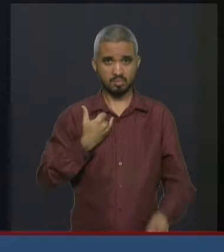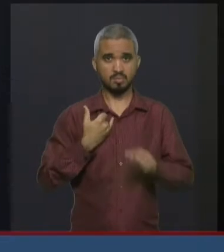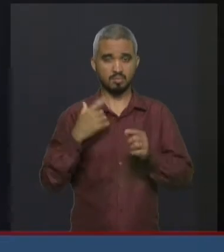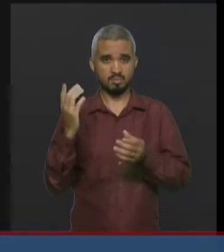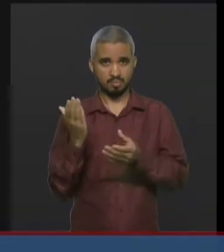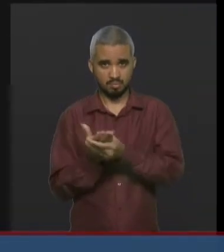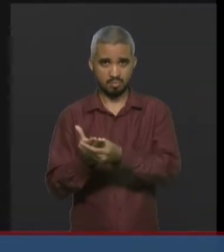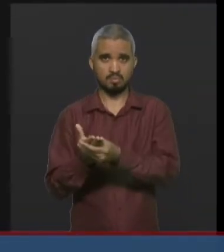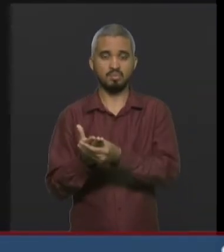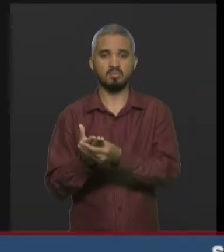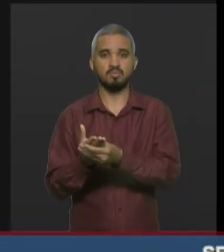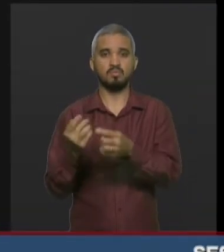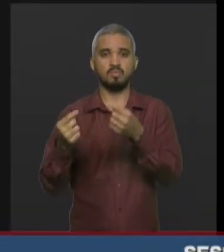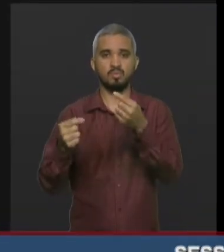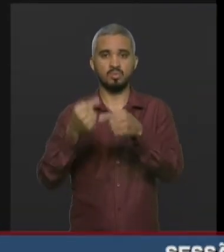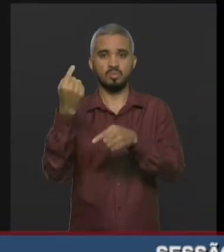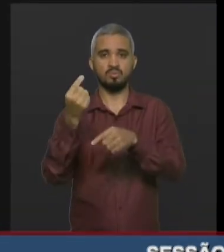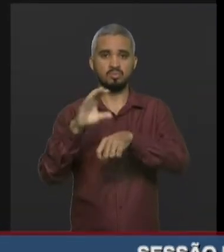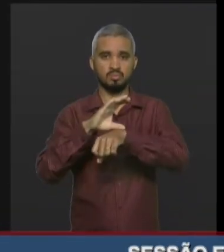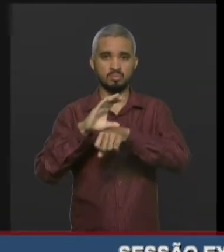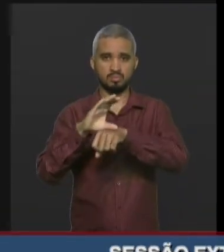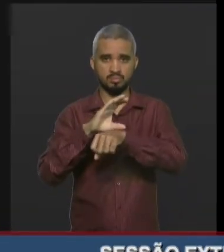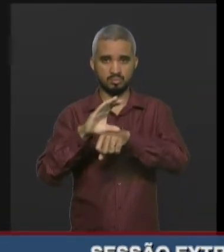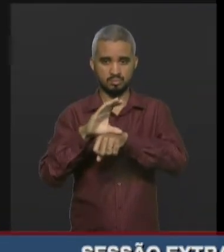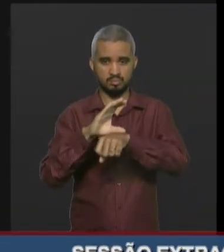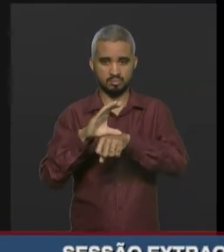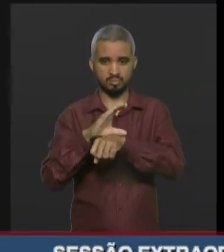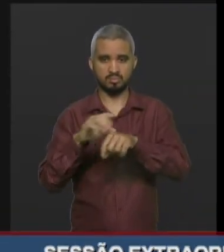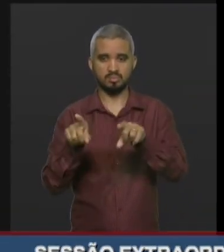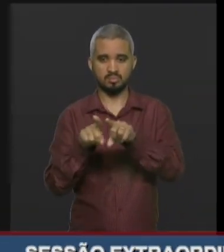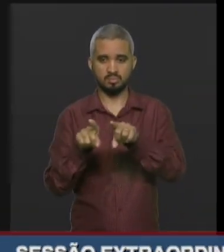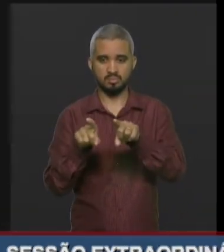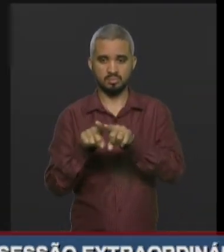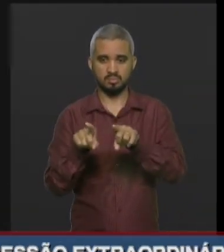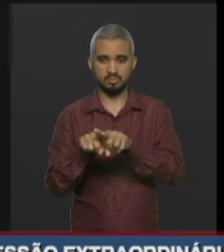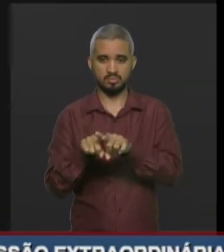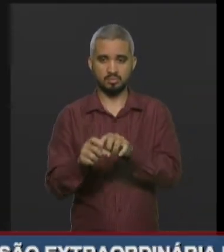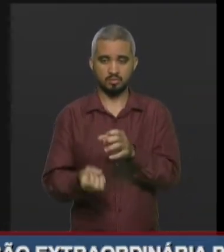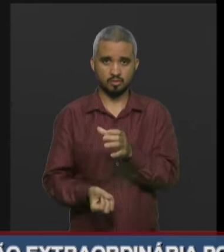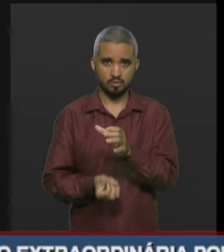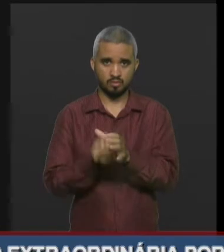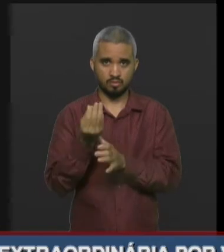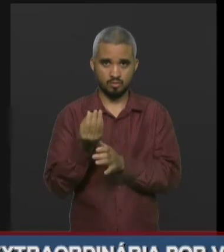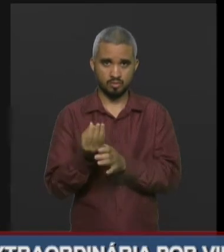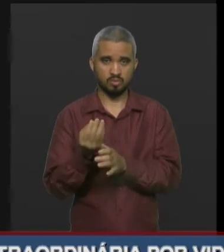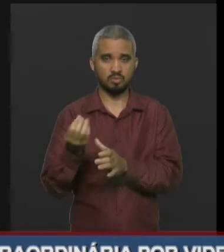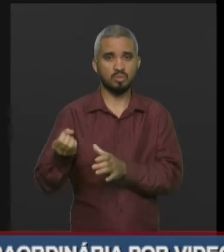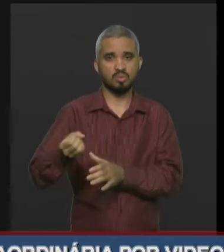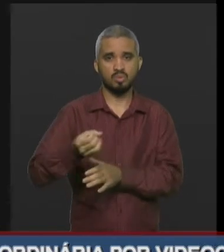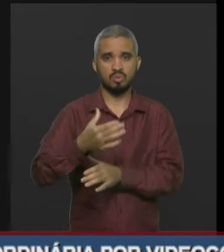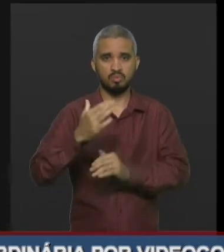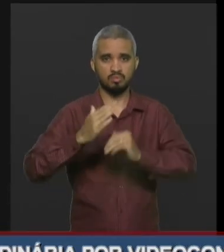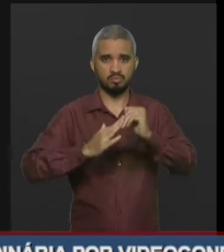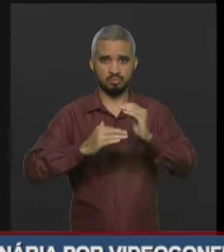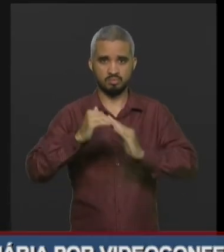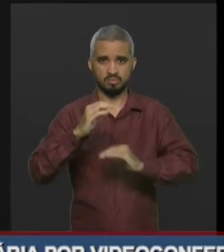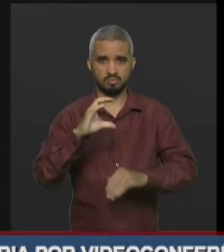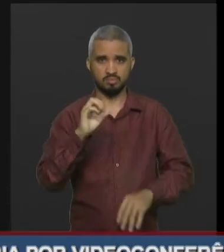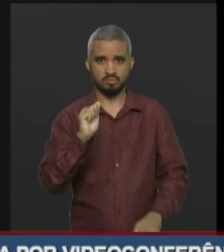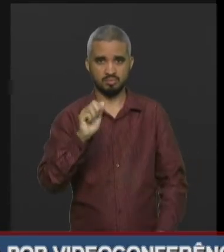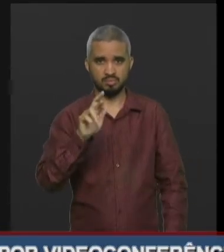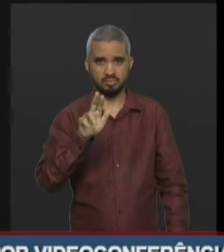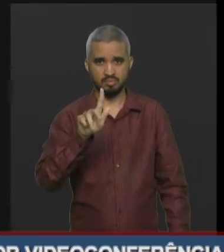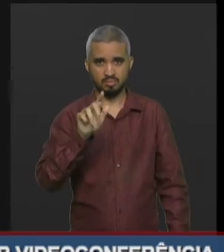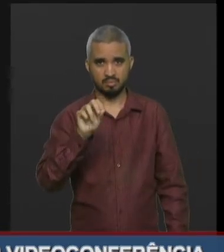e também em relação à criação de novos cargos que confere aí a medida provisória.